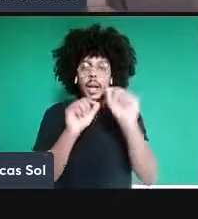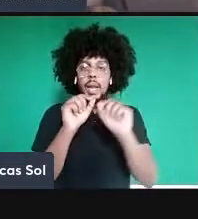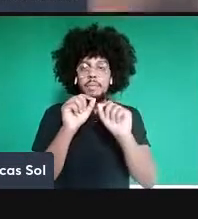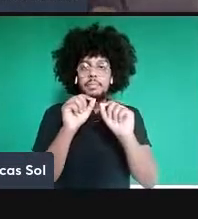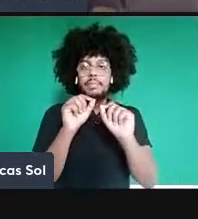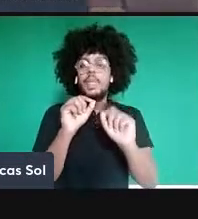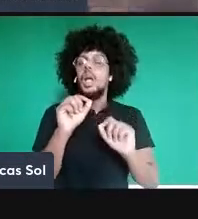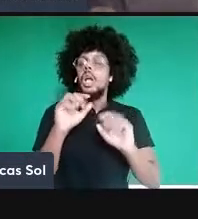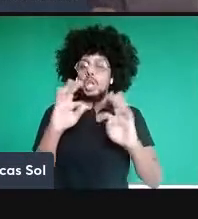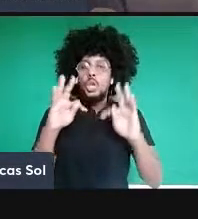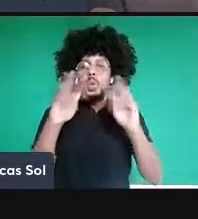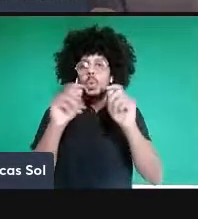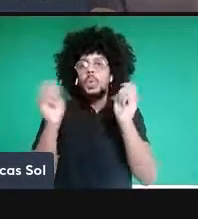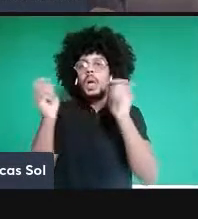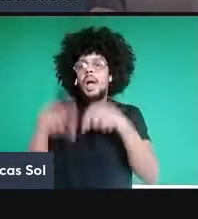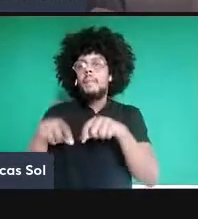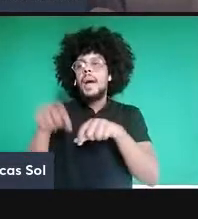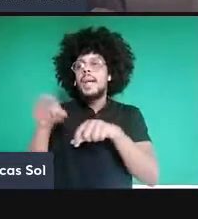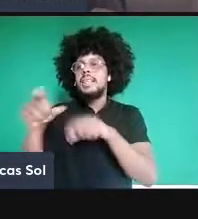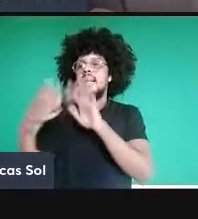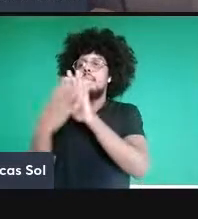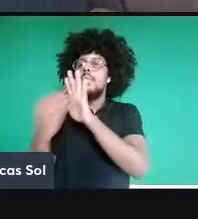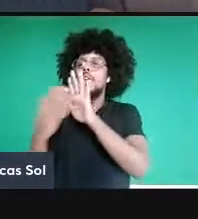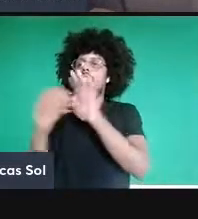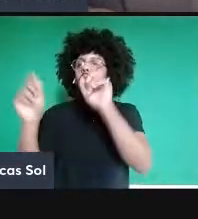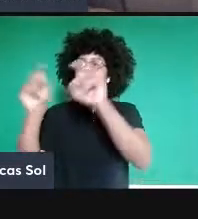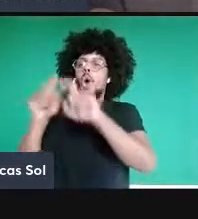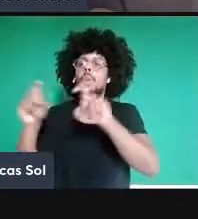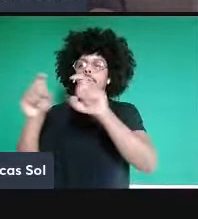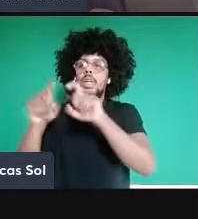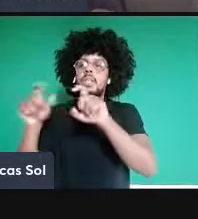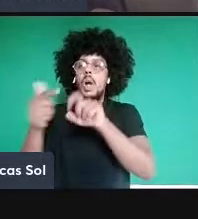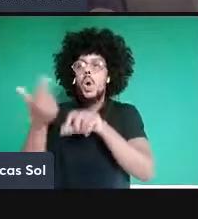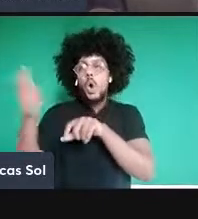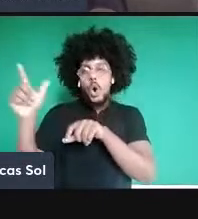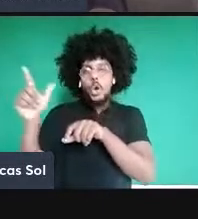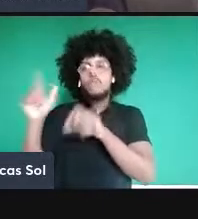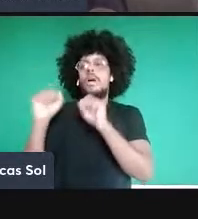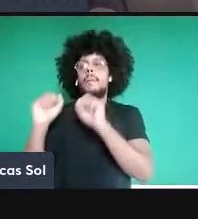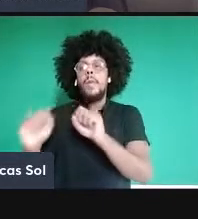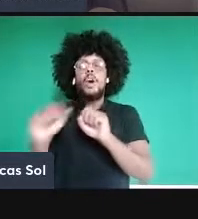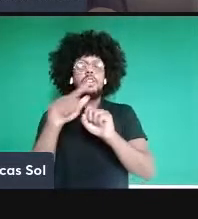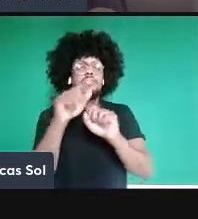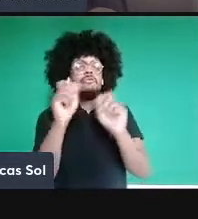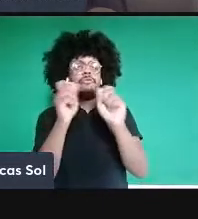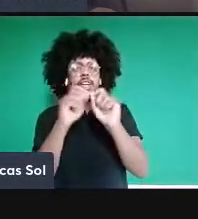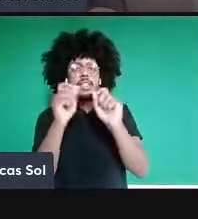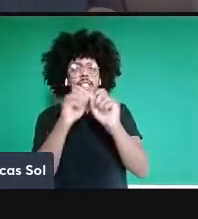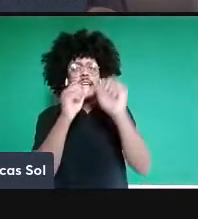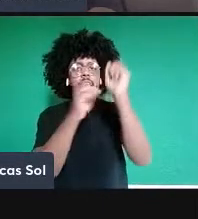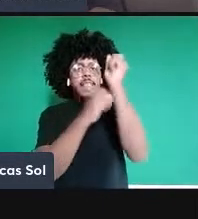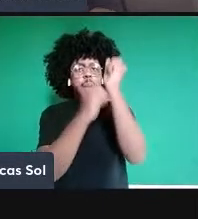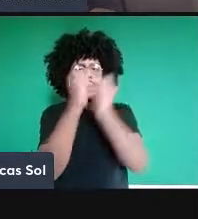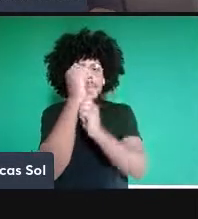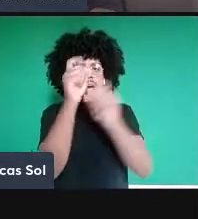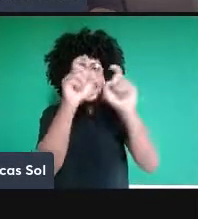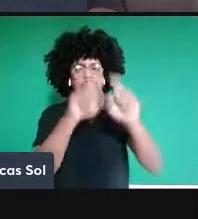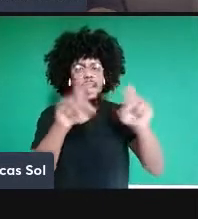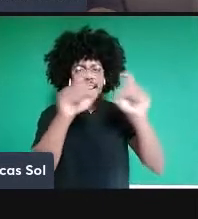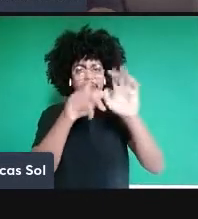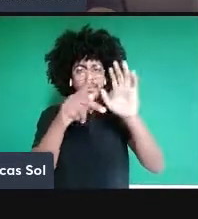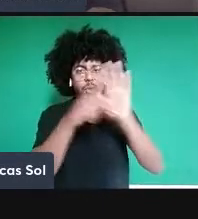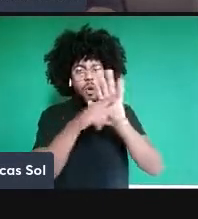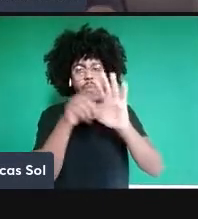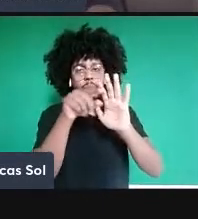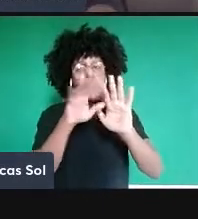feito num outro modelo de computação também pode ser feito numa máquina de Turing mas que isso pode ser feito de maneira eficiente no